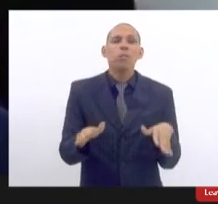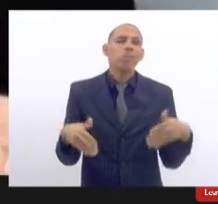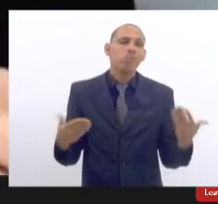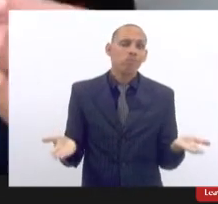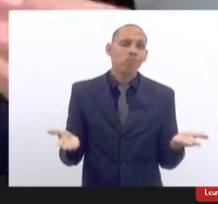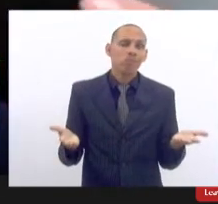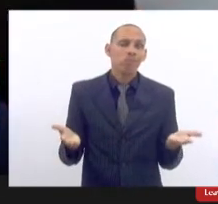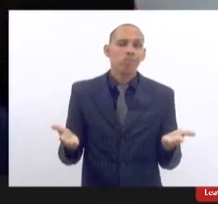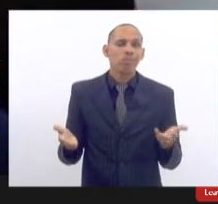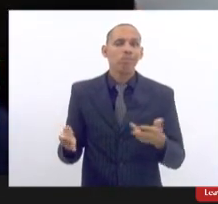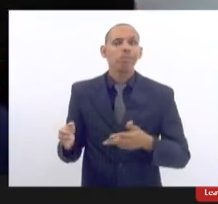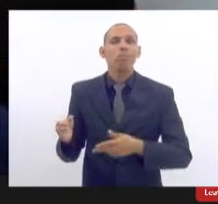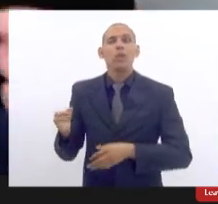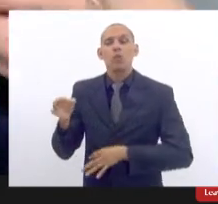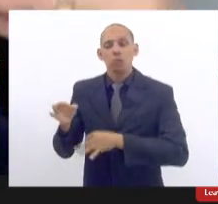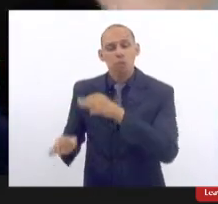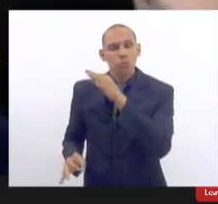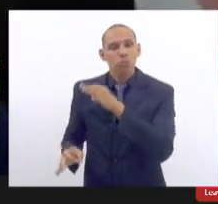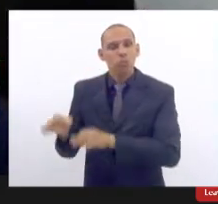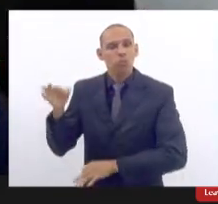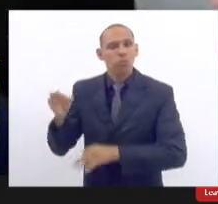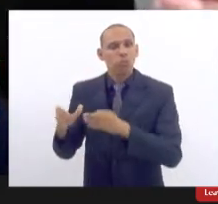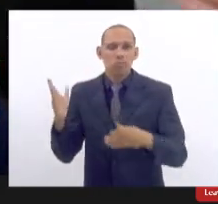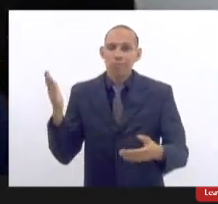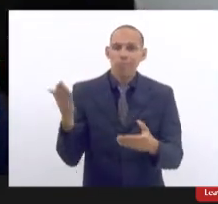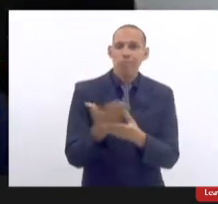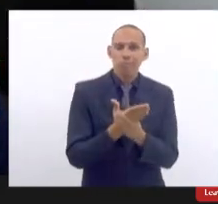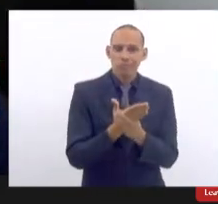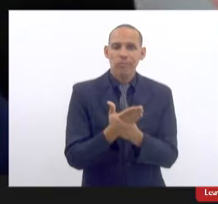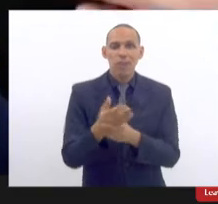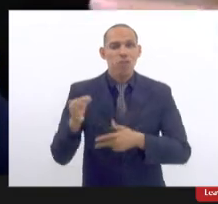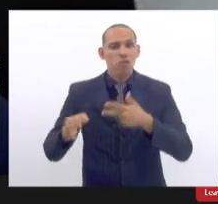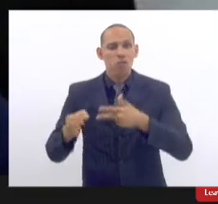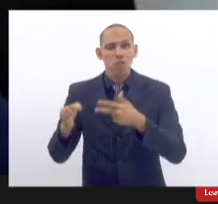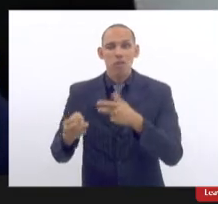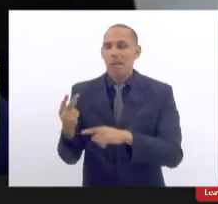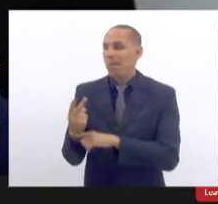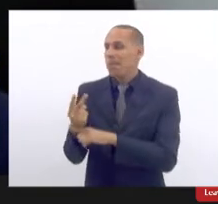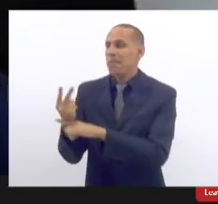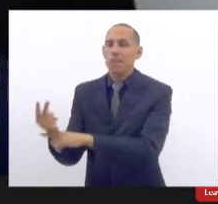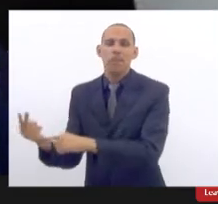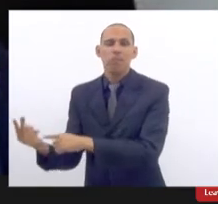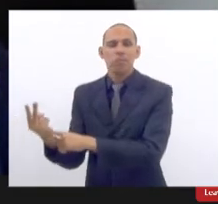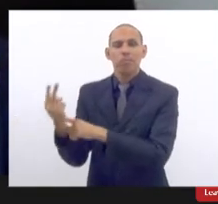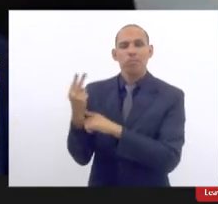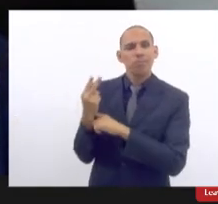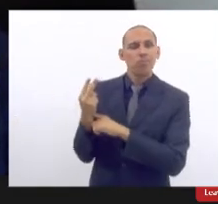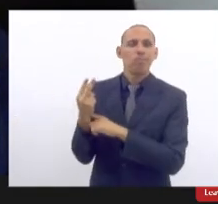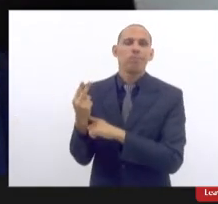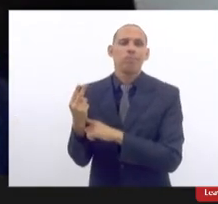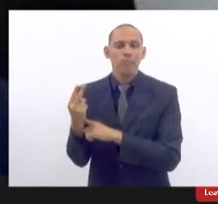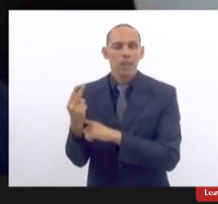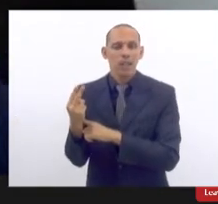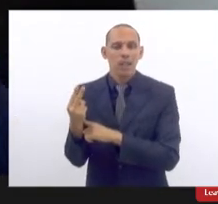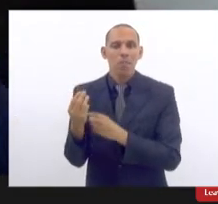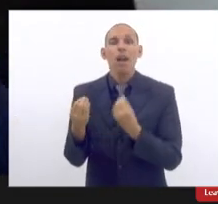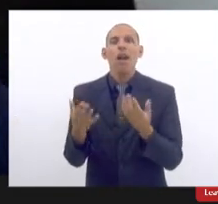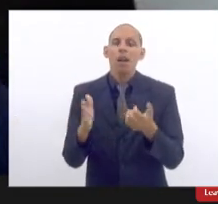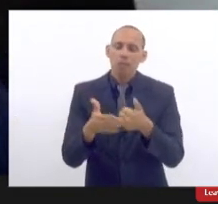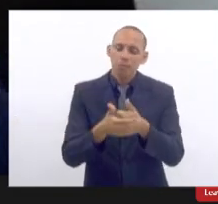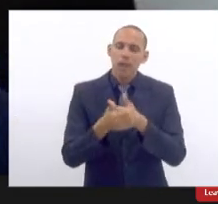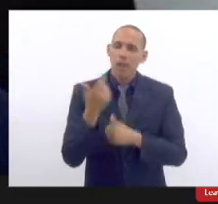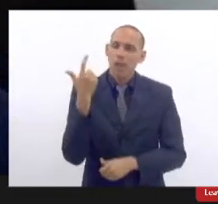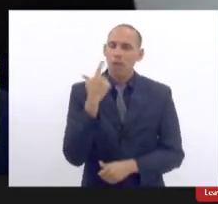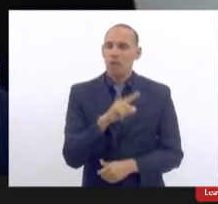é de judicializar é de buscar pelo judiciário um apoio para que para serem acolhidas